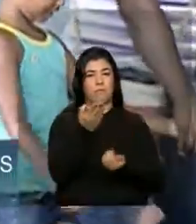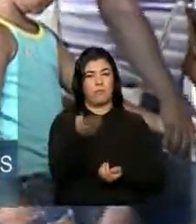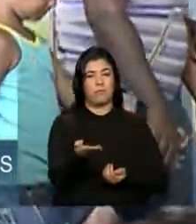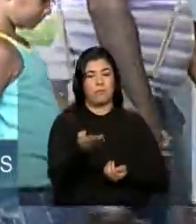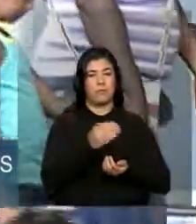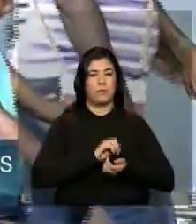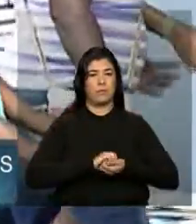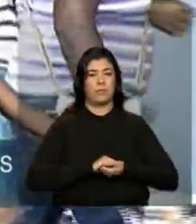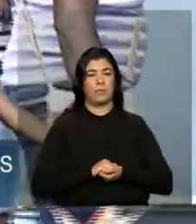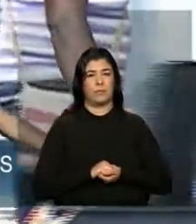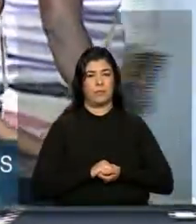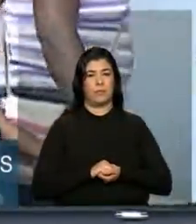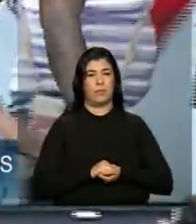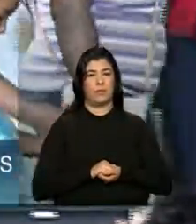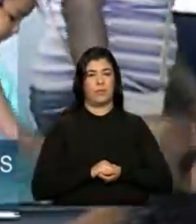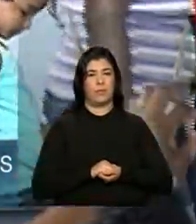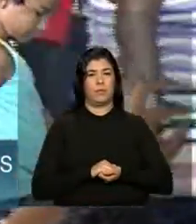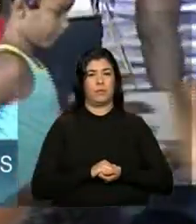Aplausos